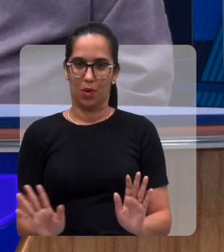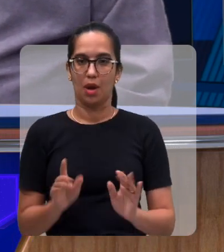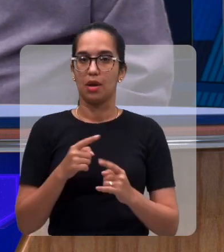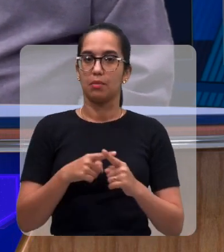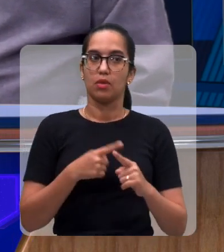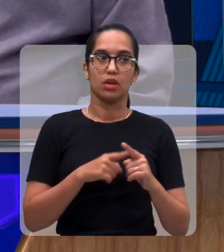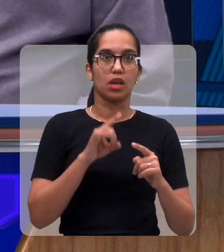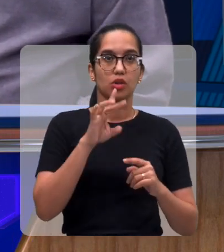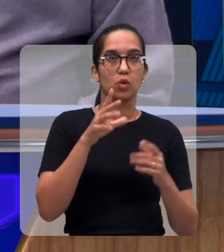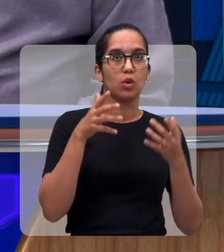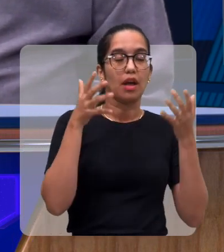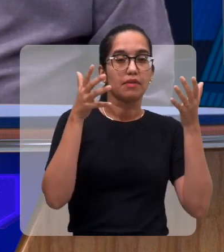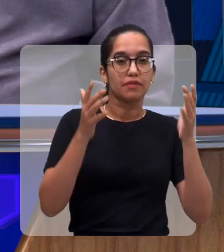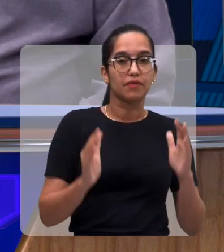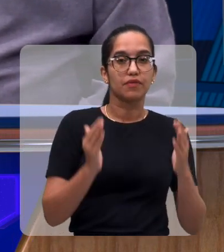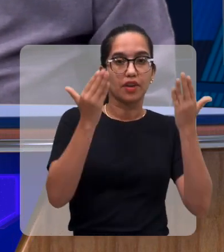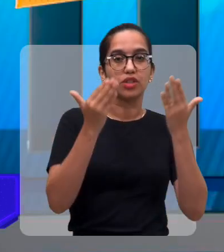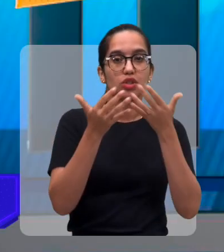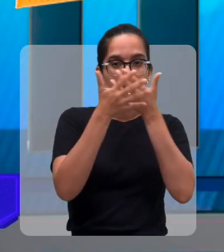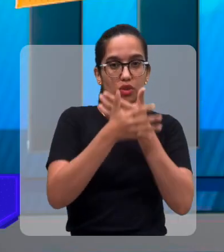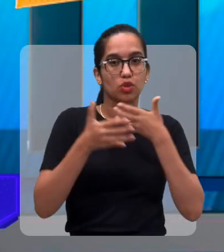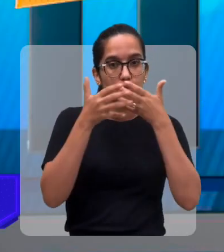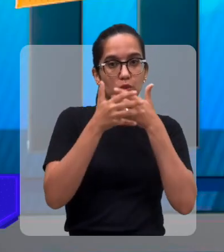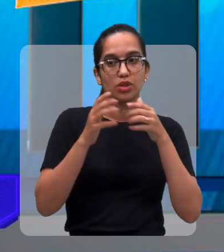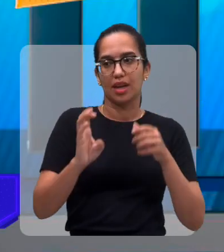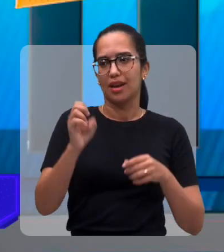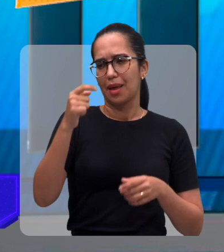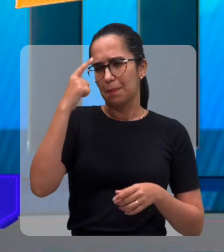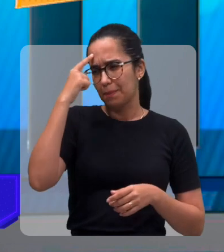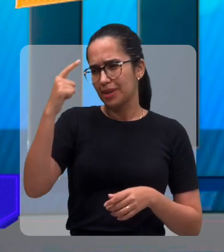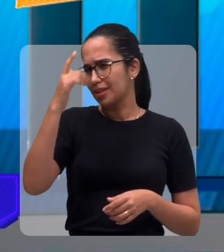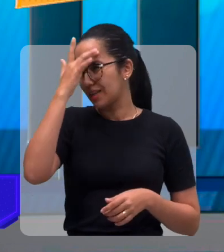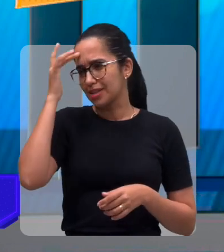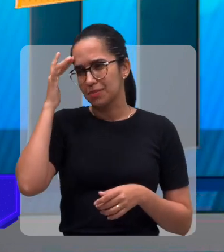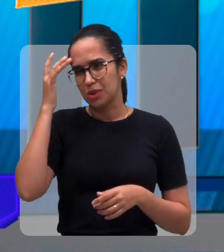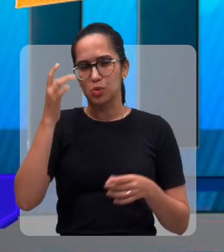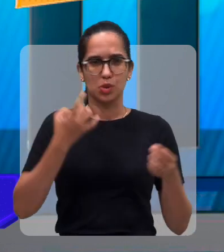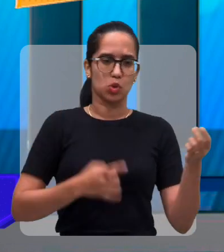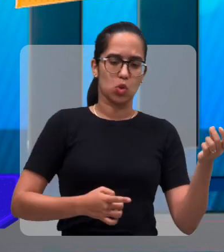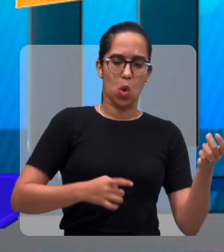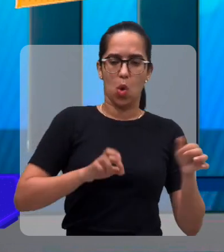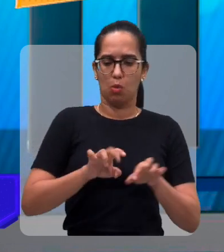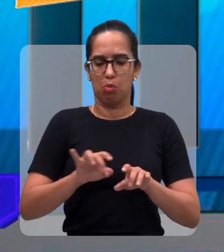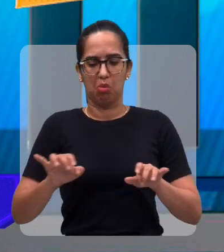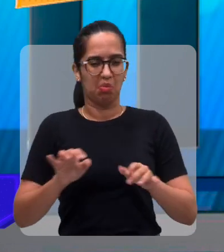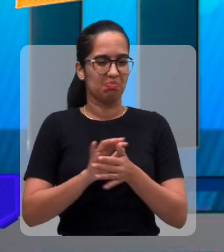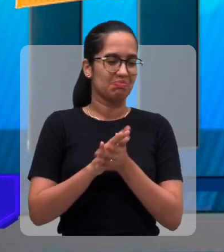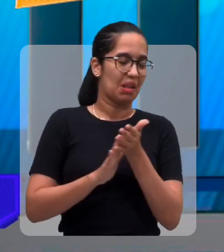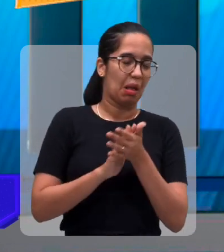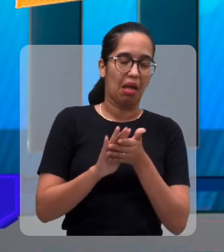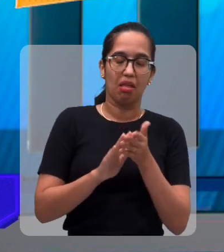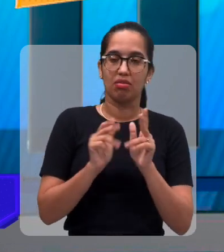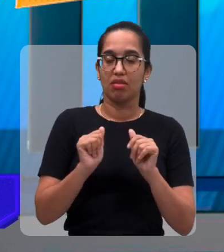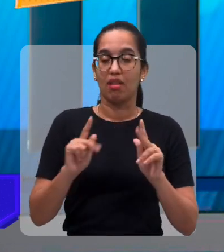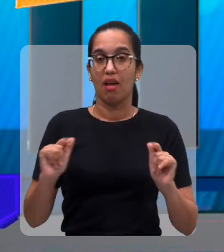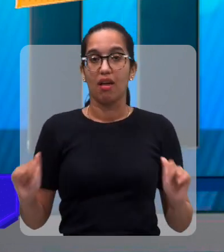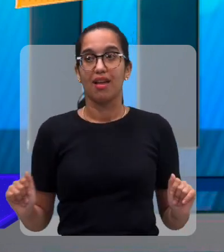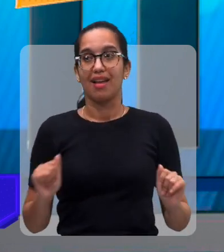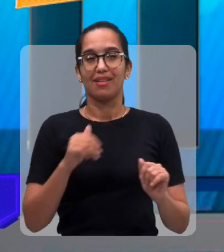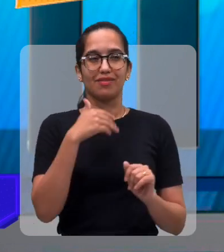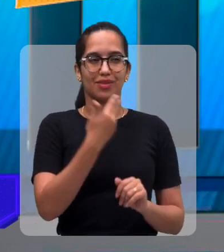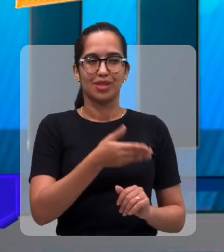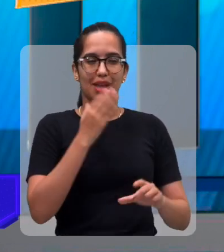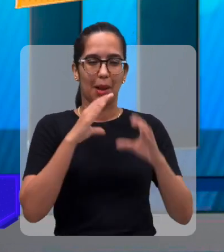festival de música, né? Nós, pensando nisso também, nas pessoas que não tocam, como eu, as pessoas que não cantam. Aqui bem que você